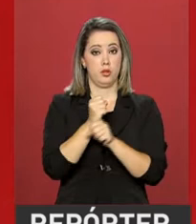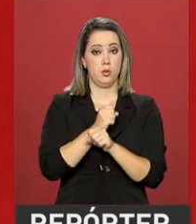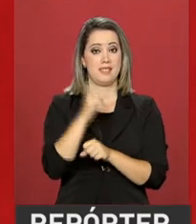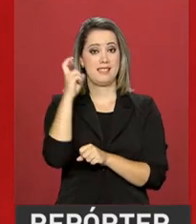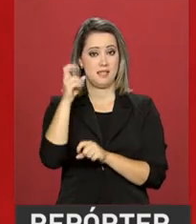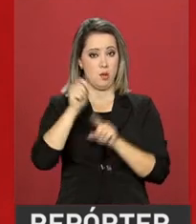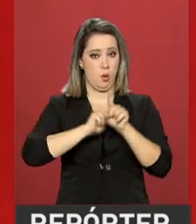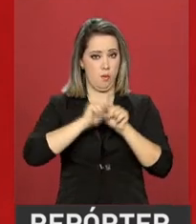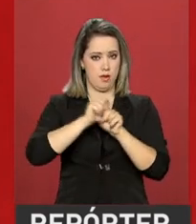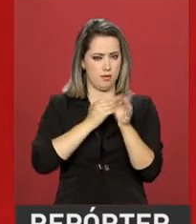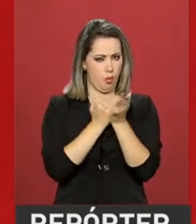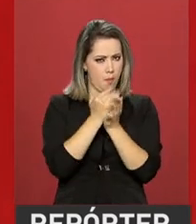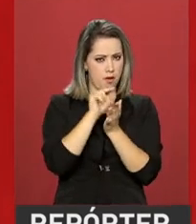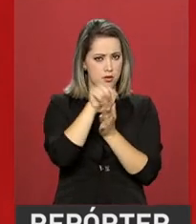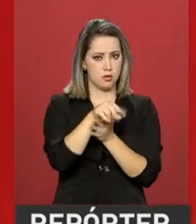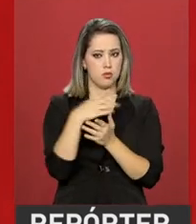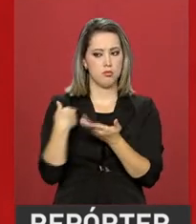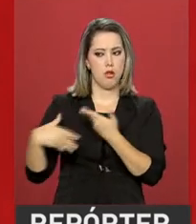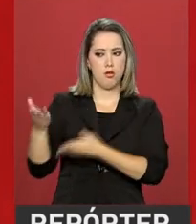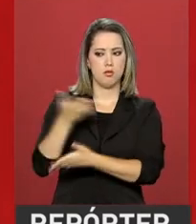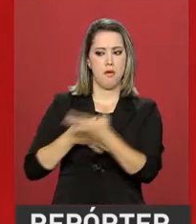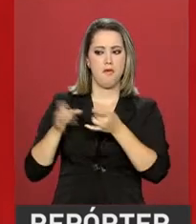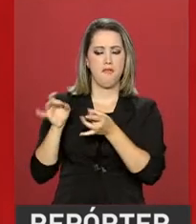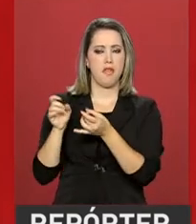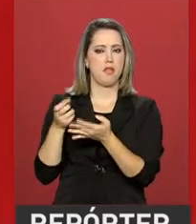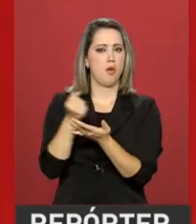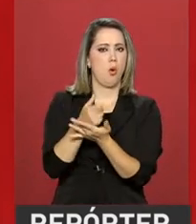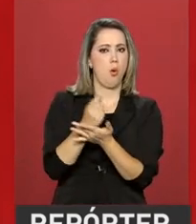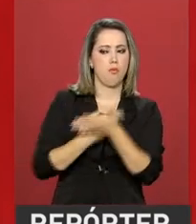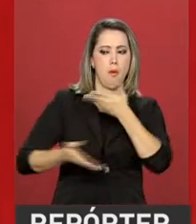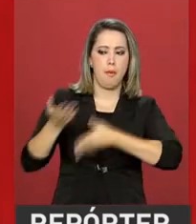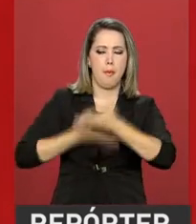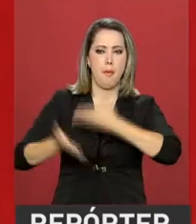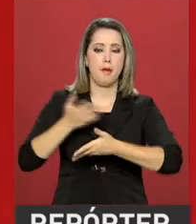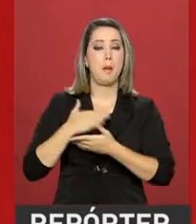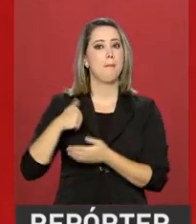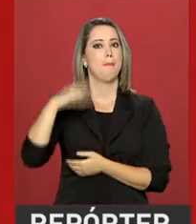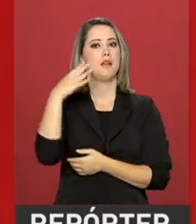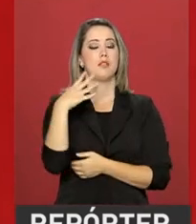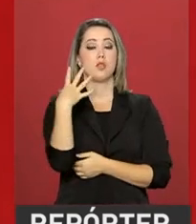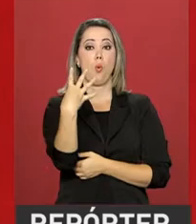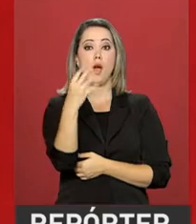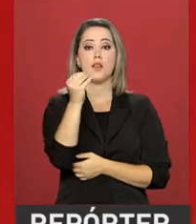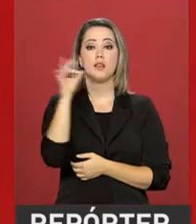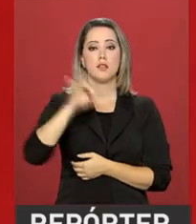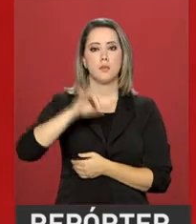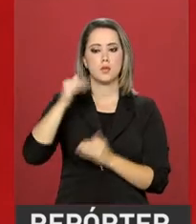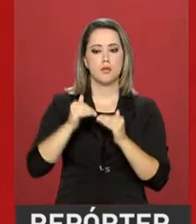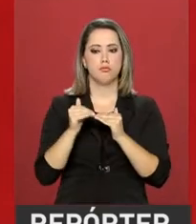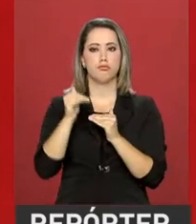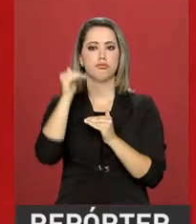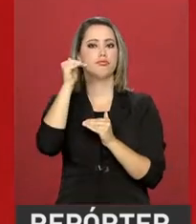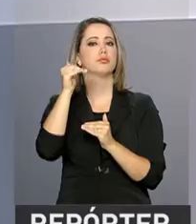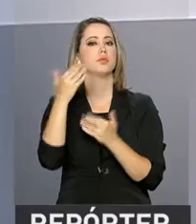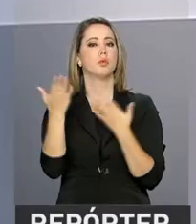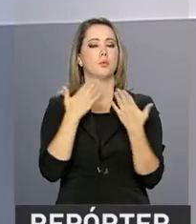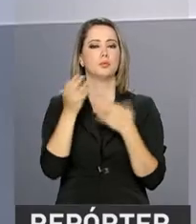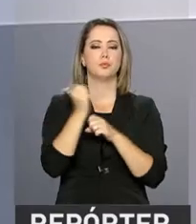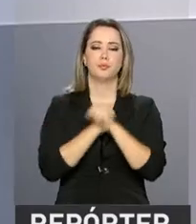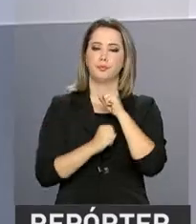nossas trocas aumentaram mais de 40% se comparadas ao mesmo período no ano passado.